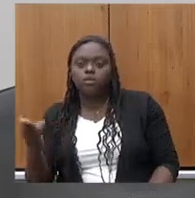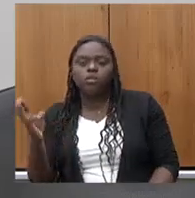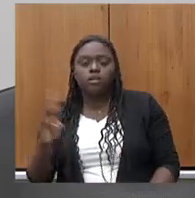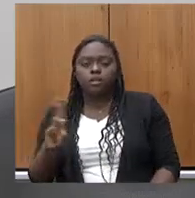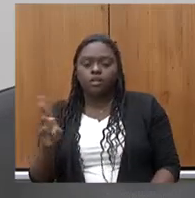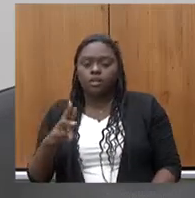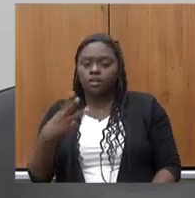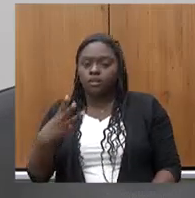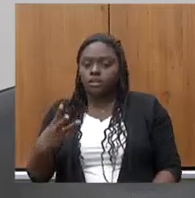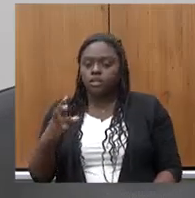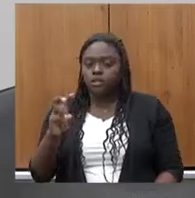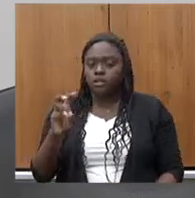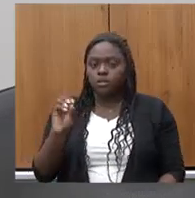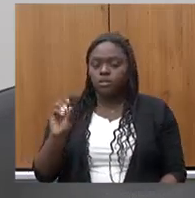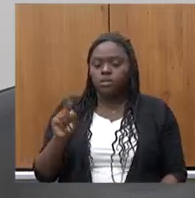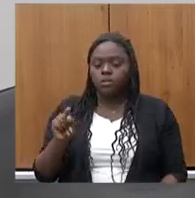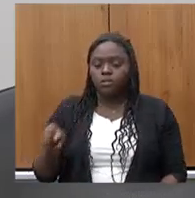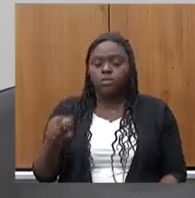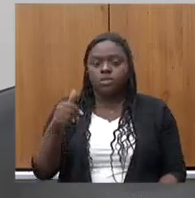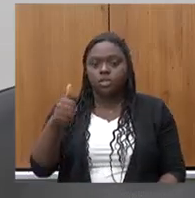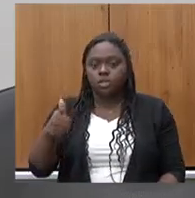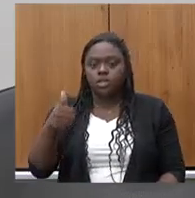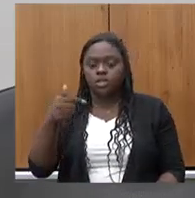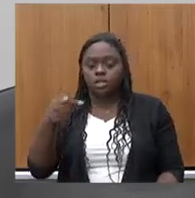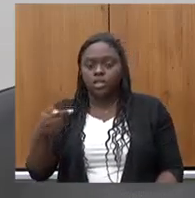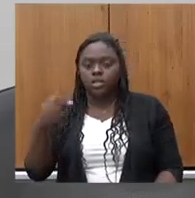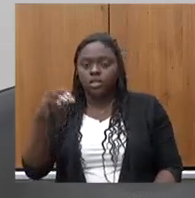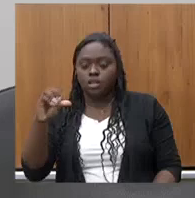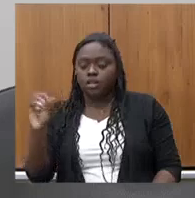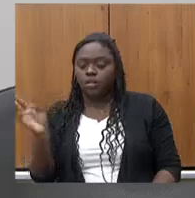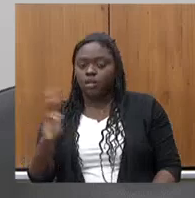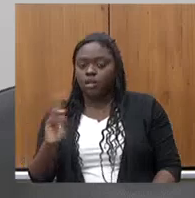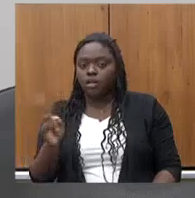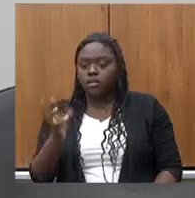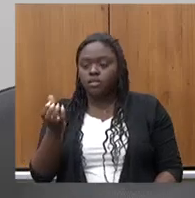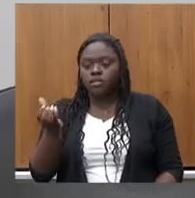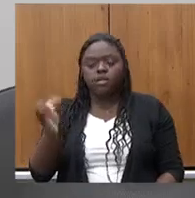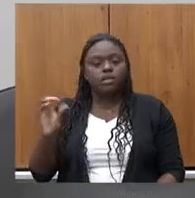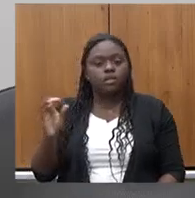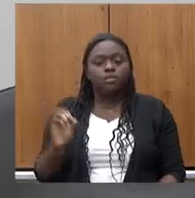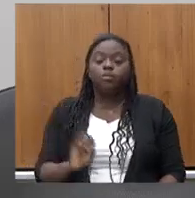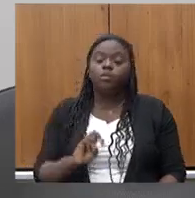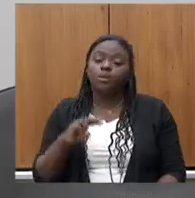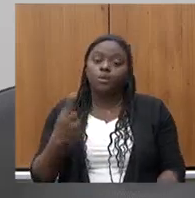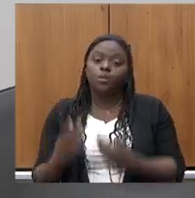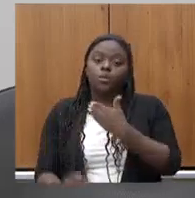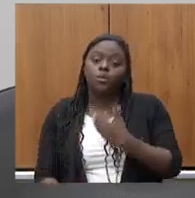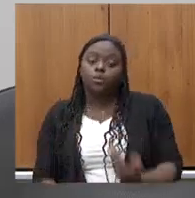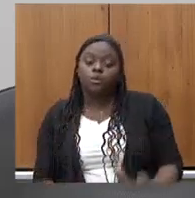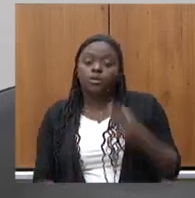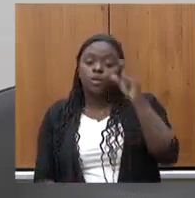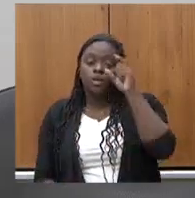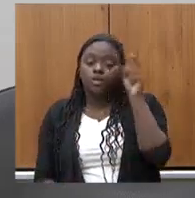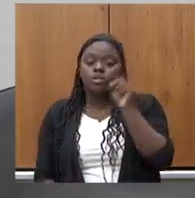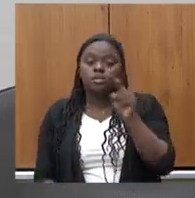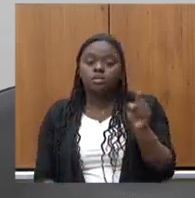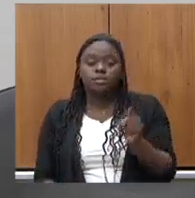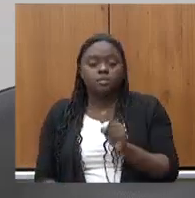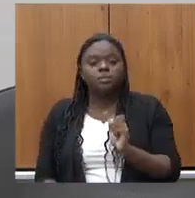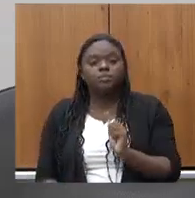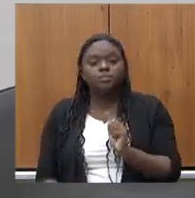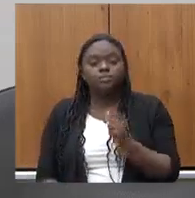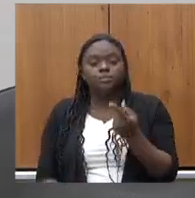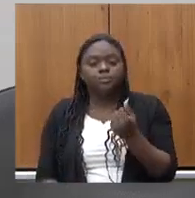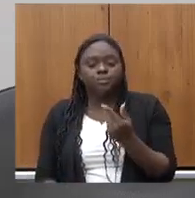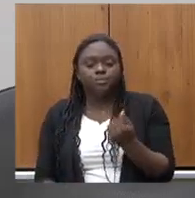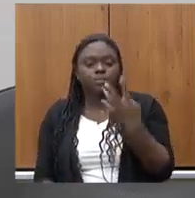mil 179 reais e 6 centavos ou o governo Zema executou do orçamento